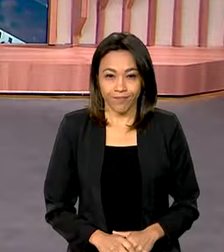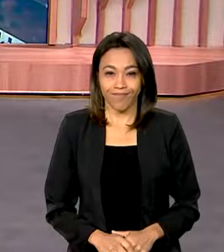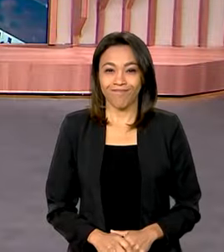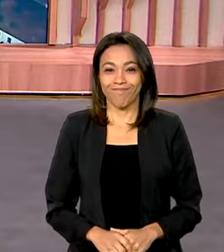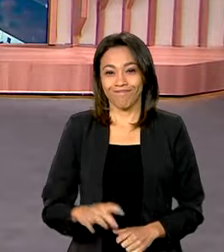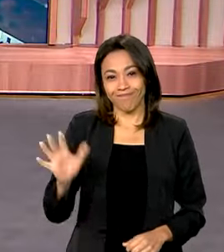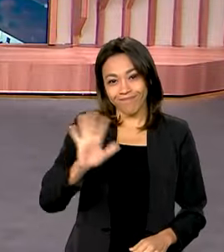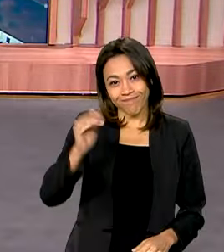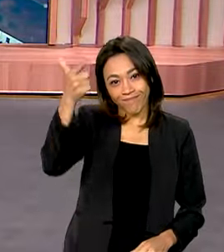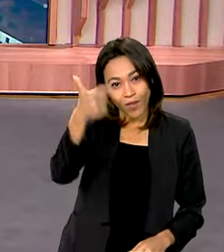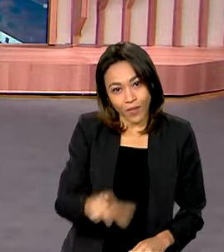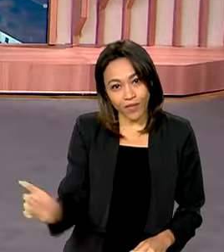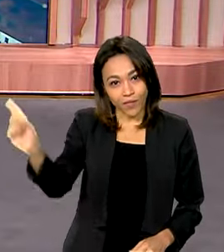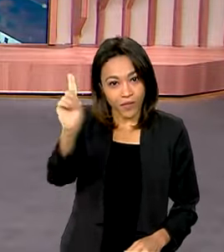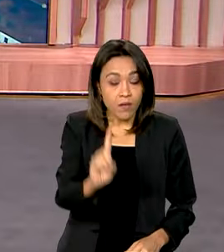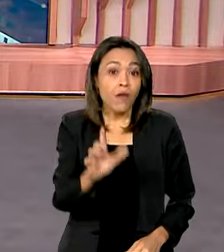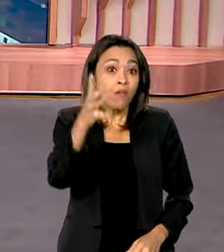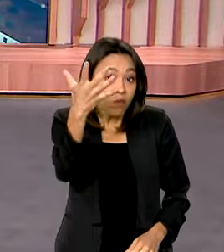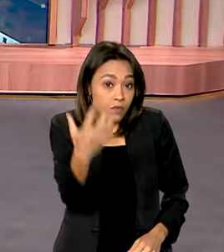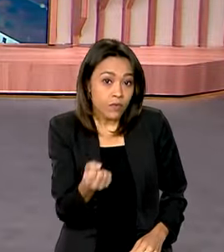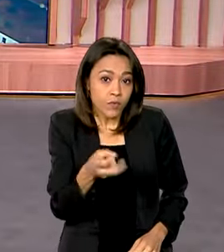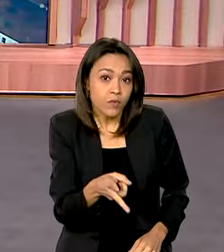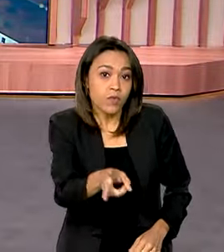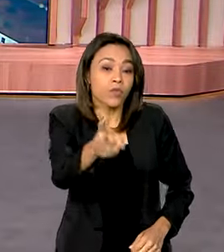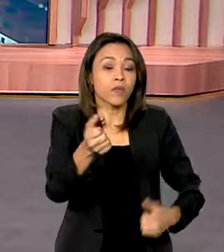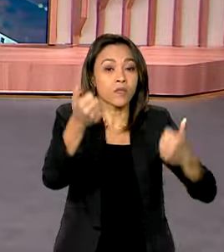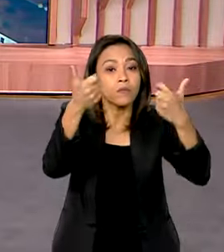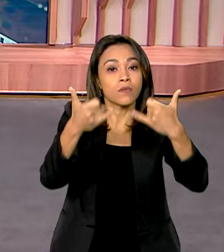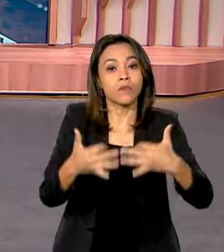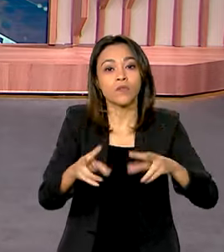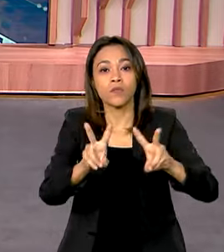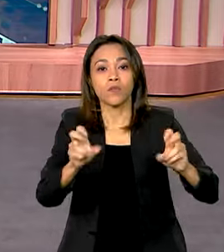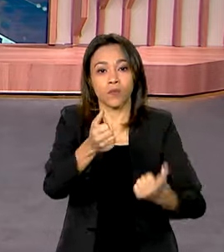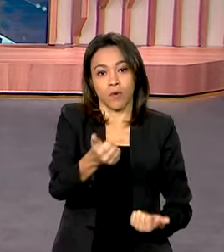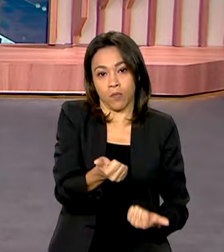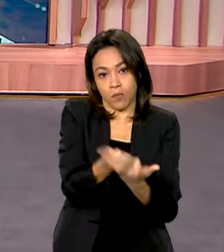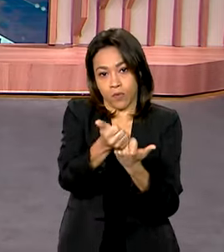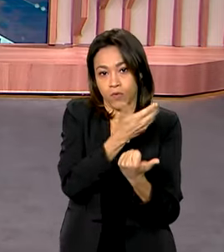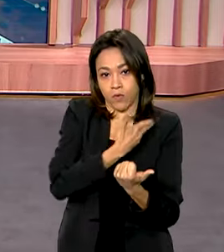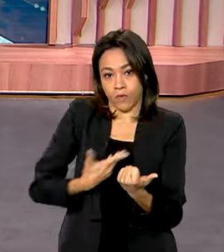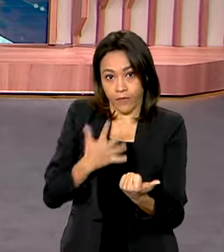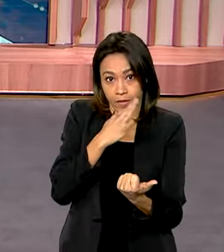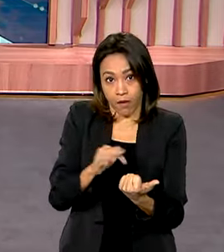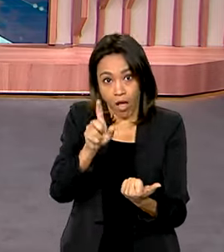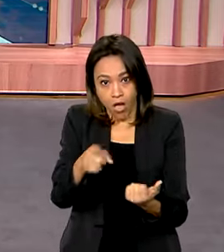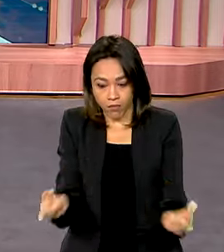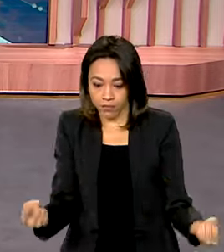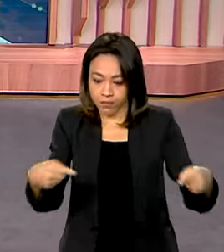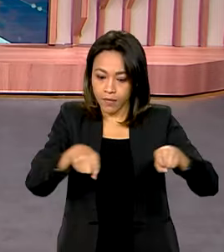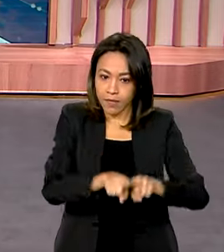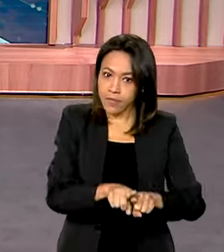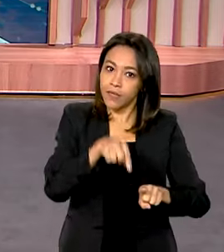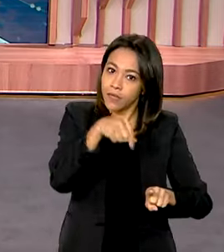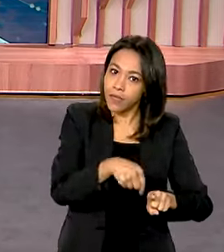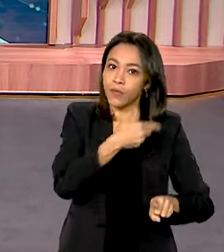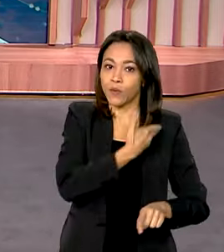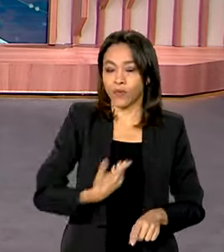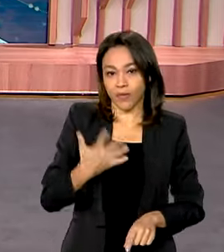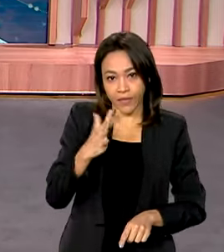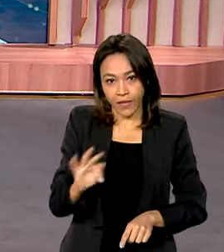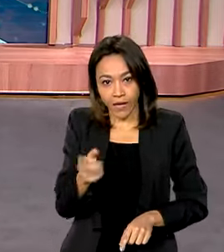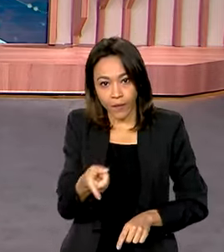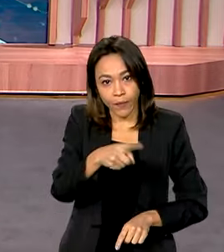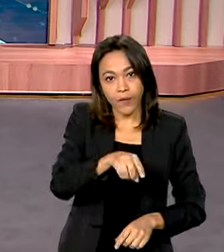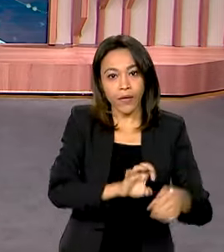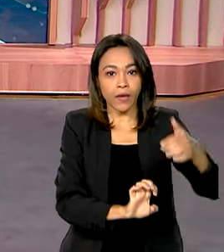Estamos de volta. Vamos continuar falando do apoio federal ao Rio Grande do Sul. Uma parceria firmada entre o governo federal, a